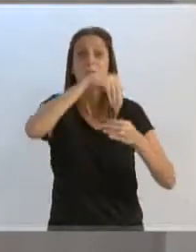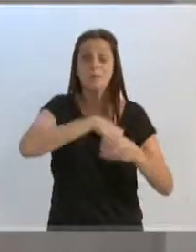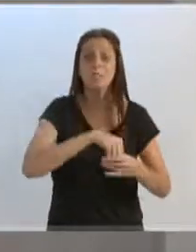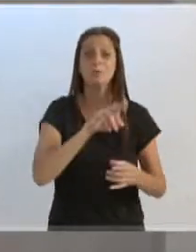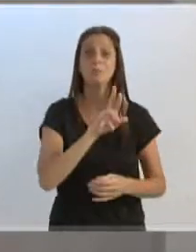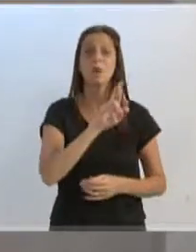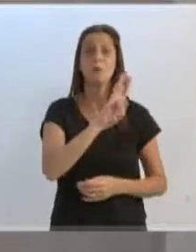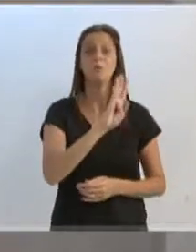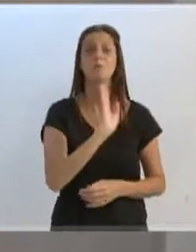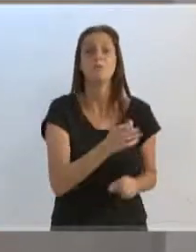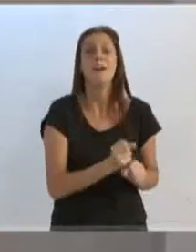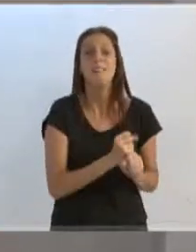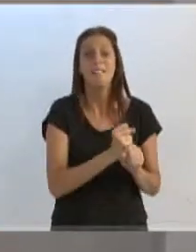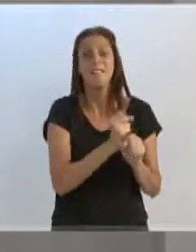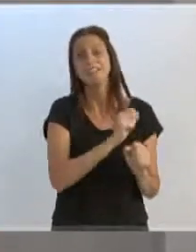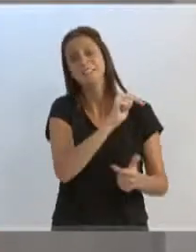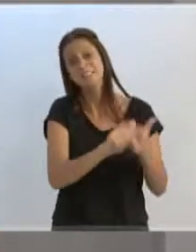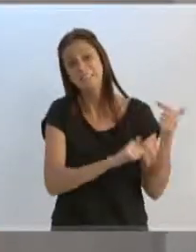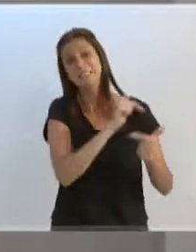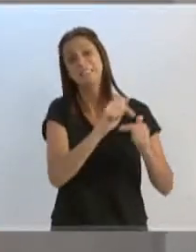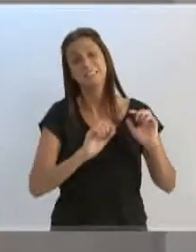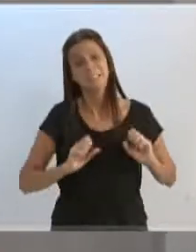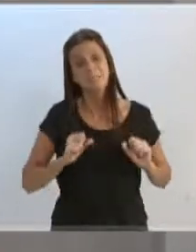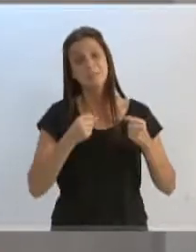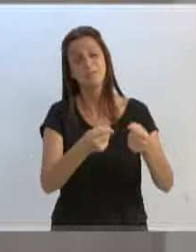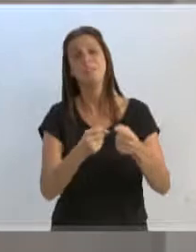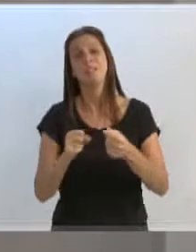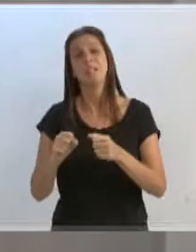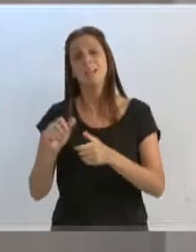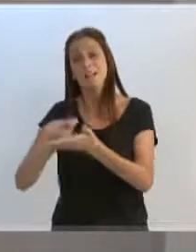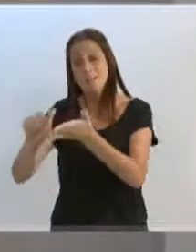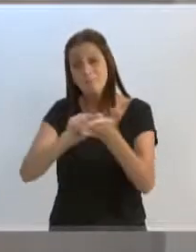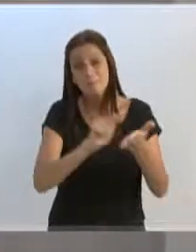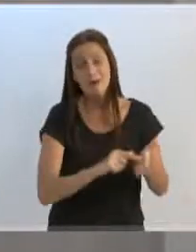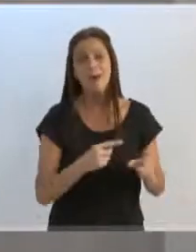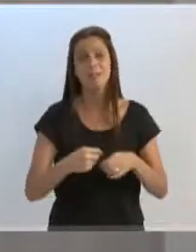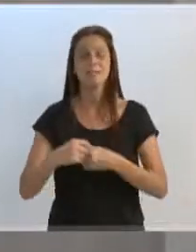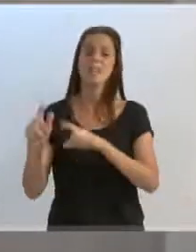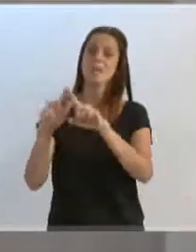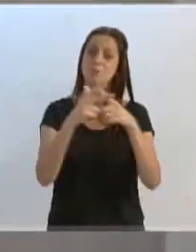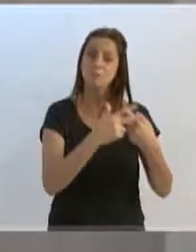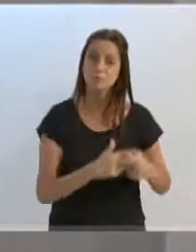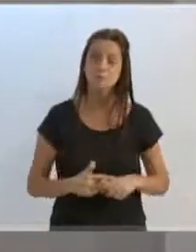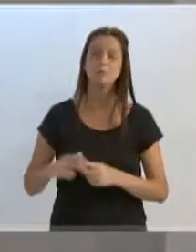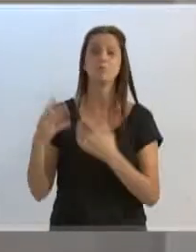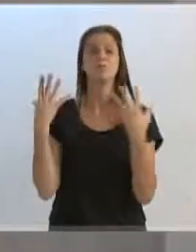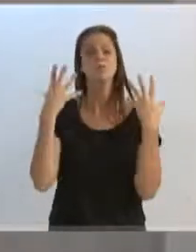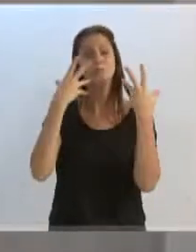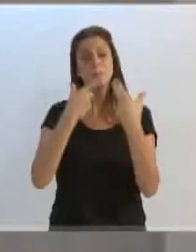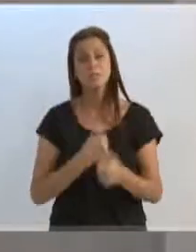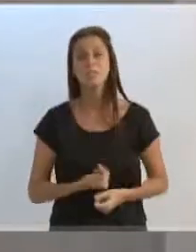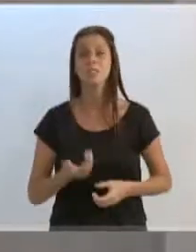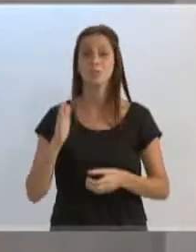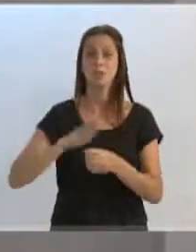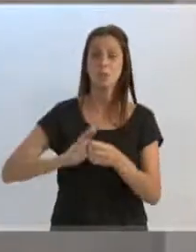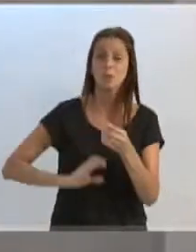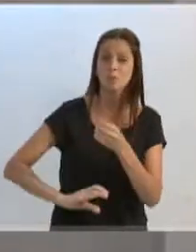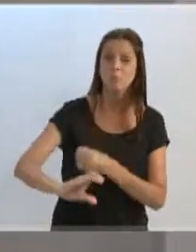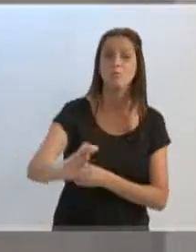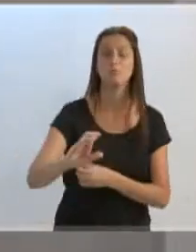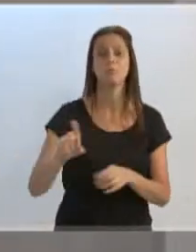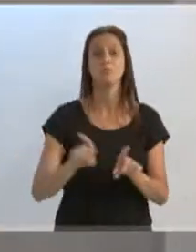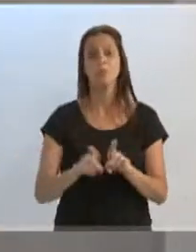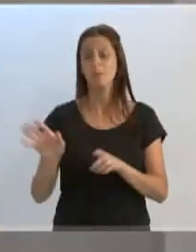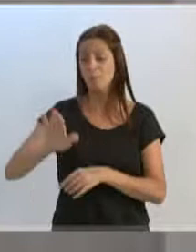Trabalhadores que, por anos e anos, se dedicaram na manutenção, na limpeza, no zelo, no cuidado, nas nossas tubulações, nas nossas roçadas, nos